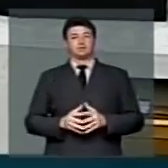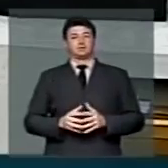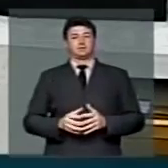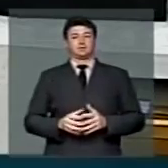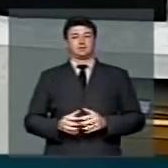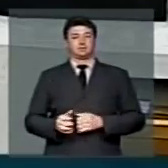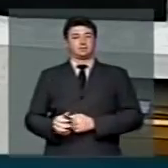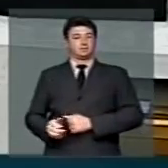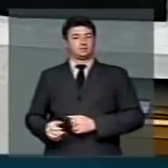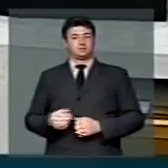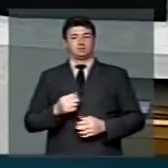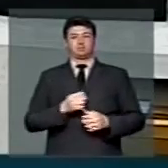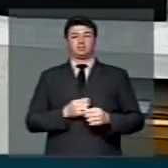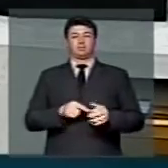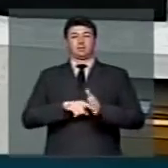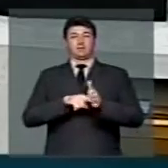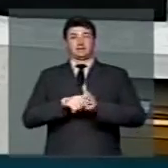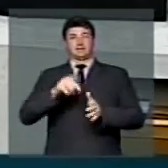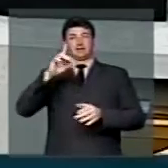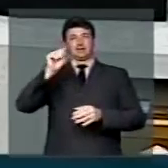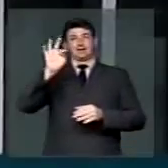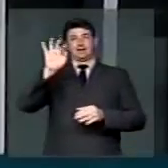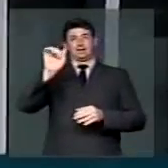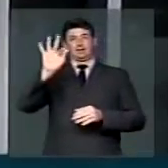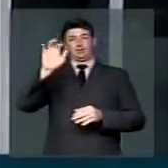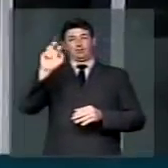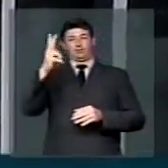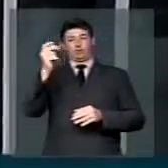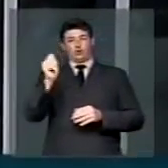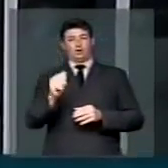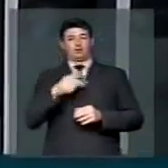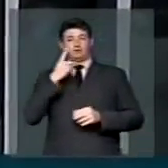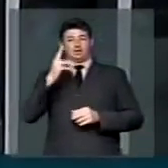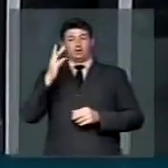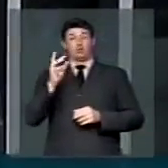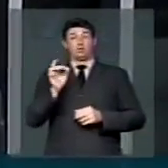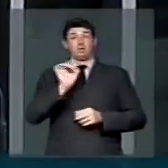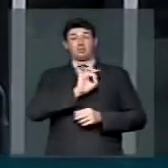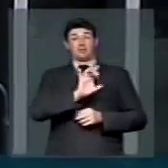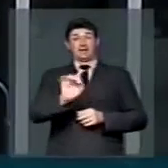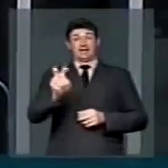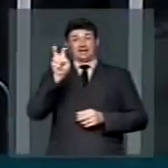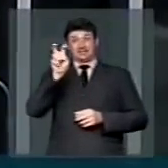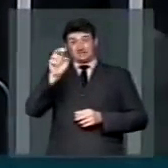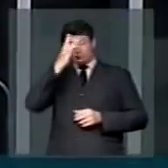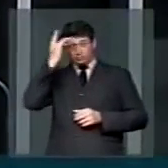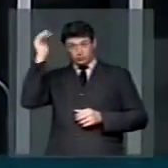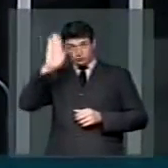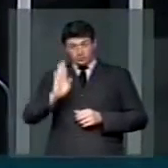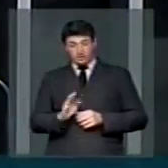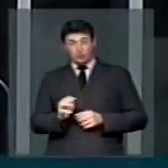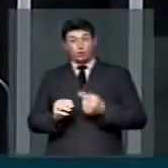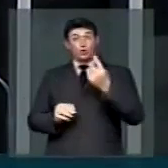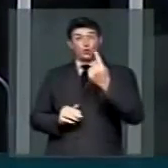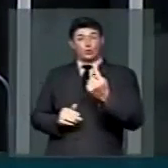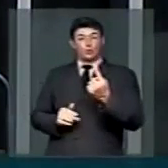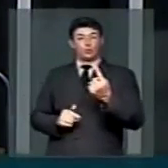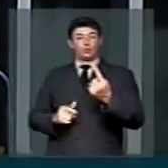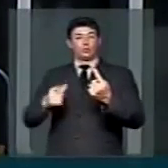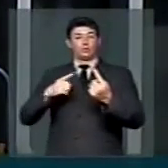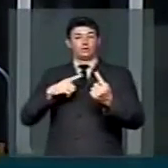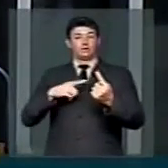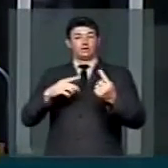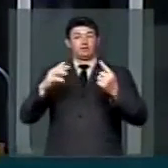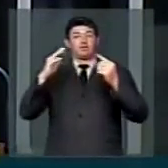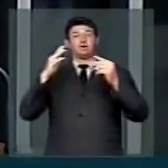Pesquisa recente do Data Folha mostra que um em cada cinco brasileiros teve a